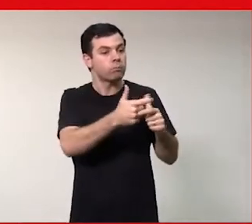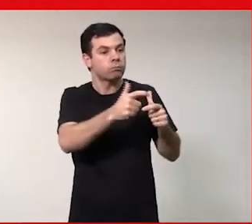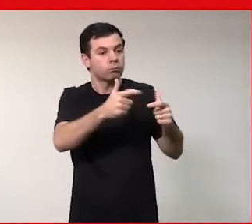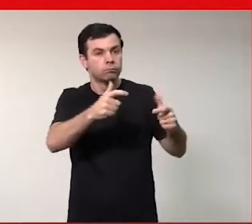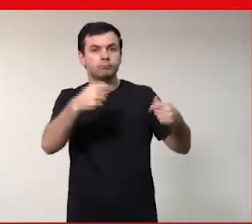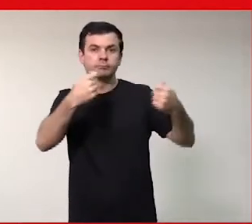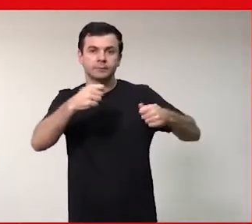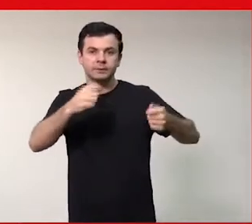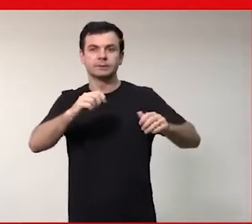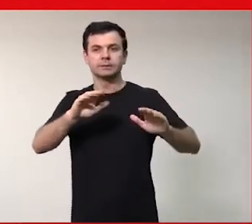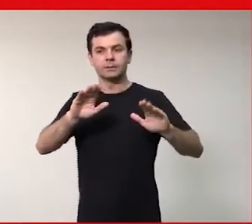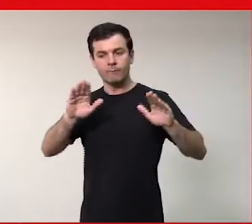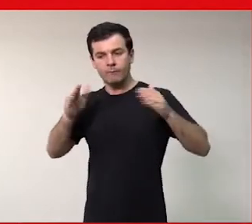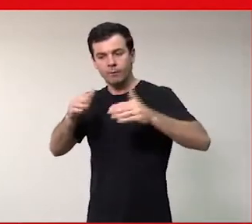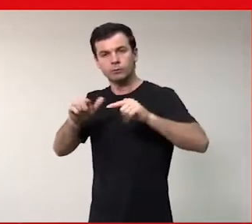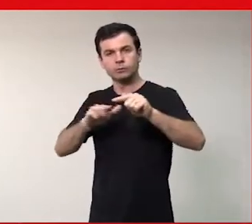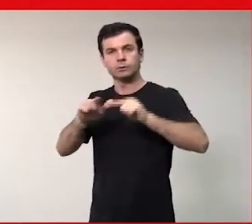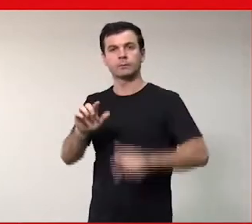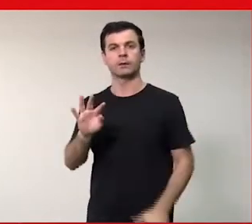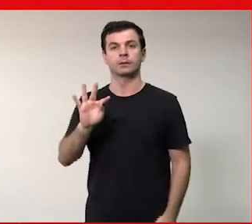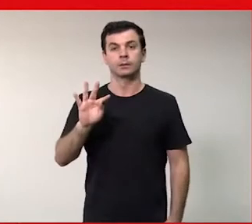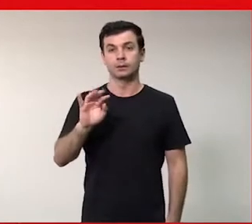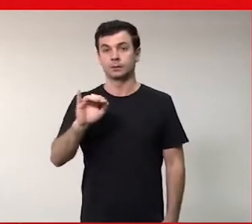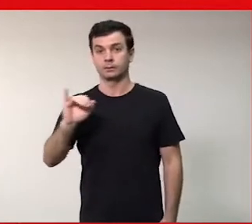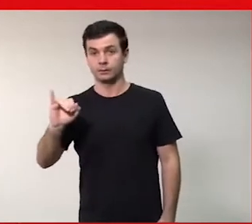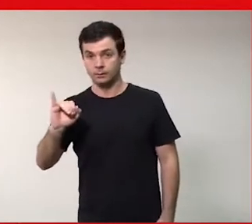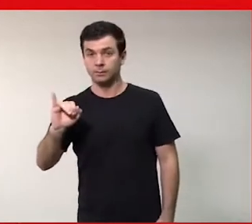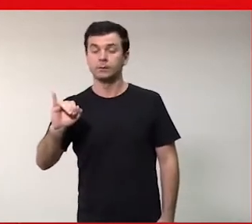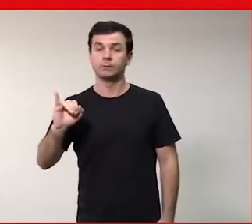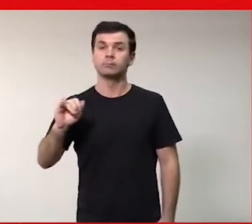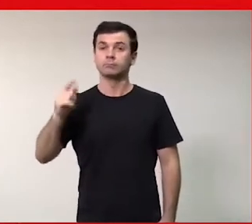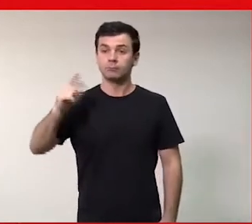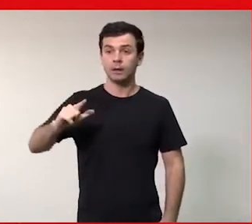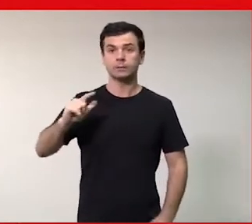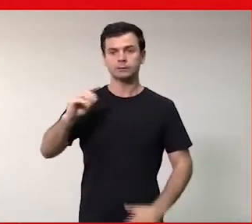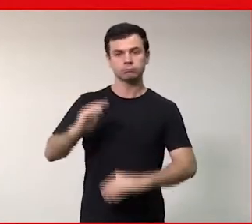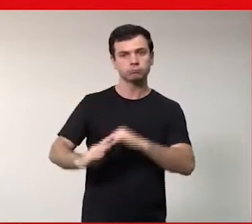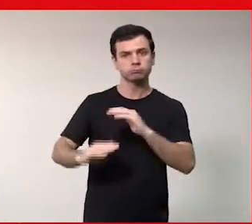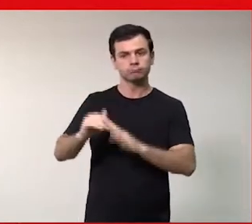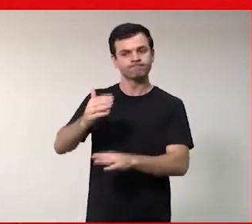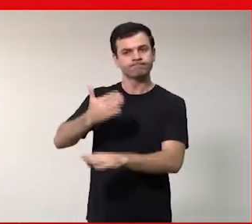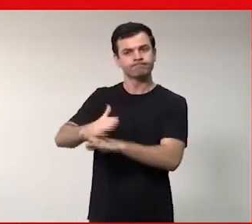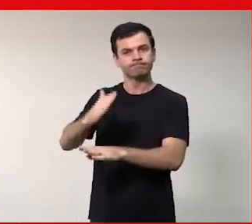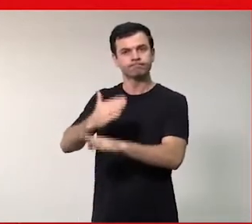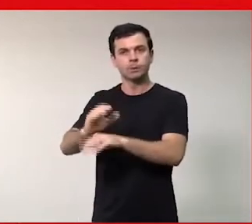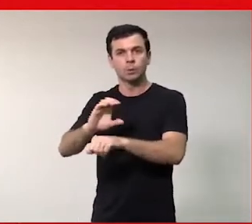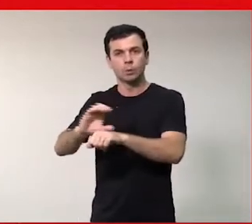TI, tanto internamente quanto externamente, desenvolver competências das mulheres